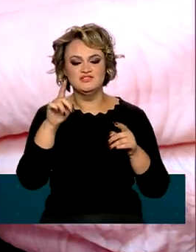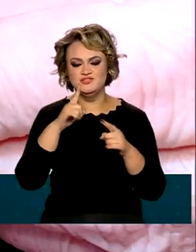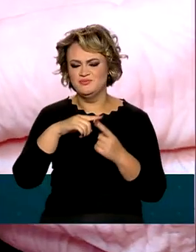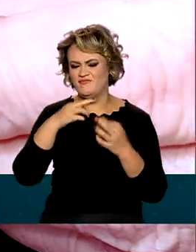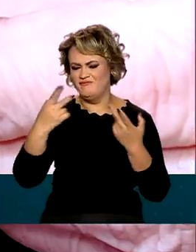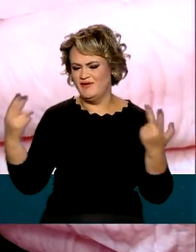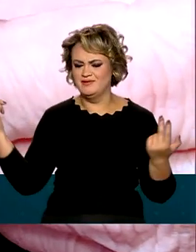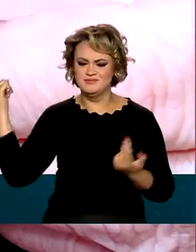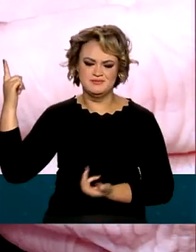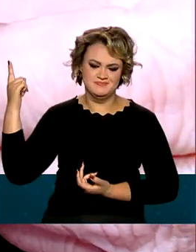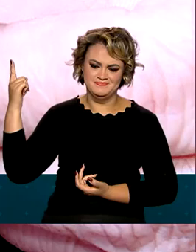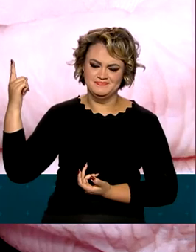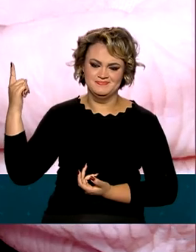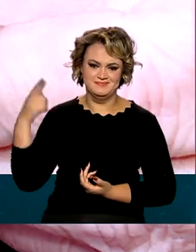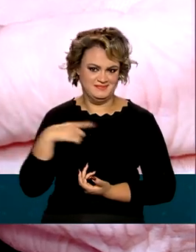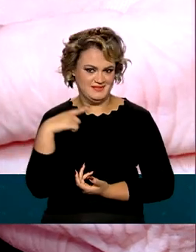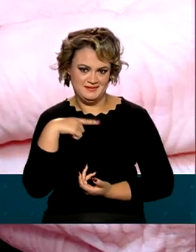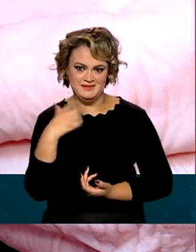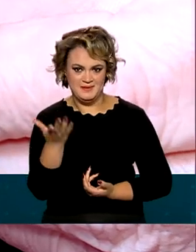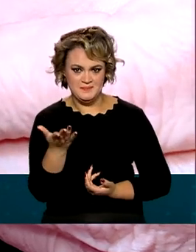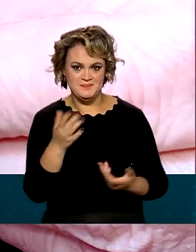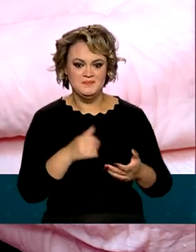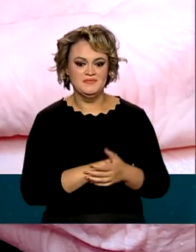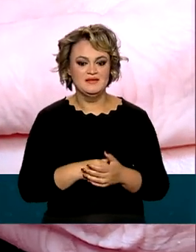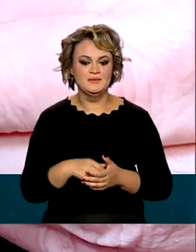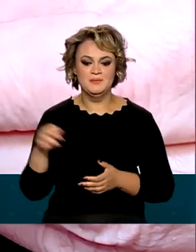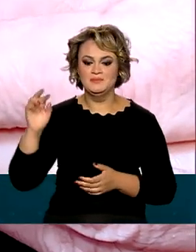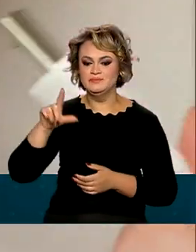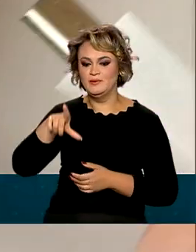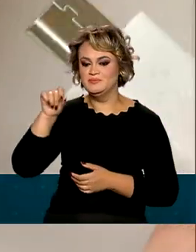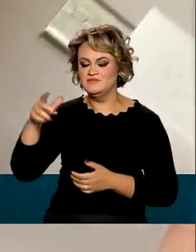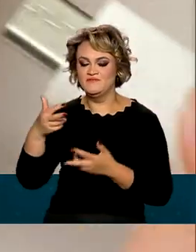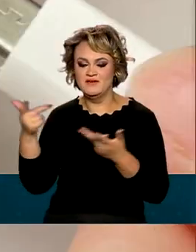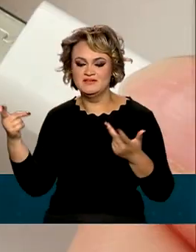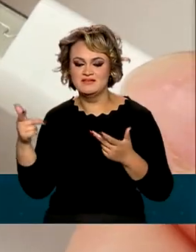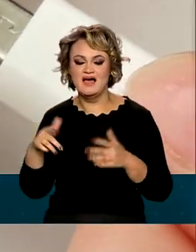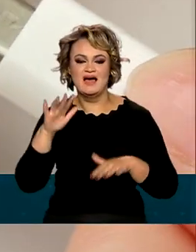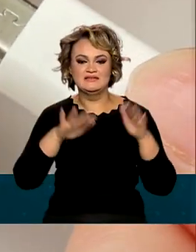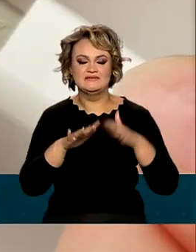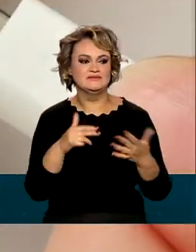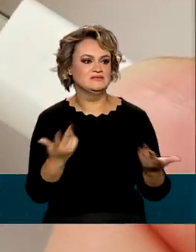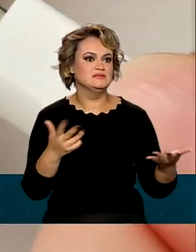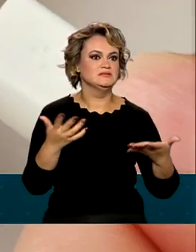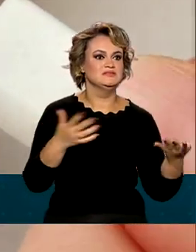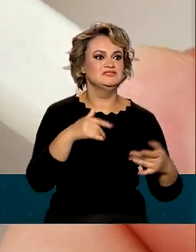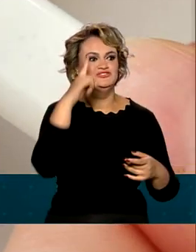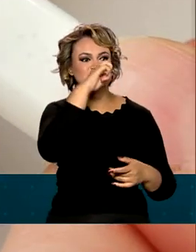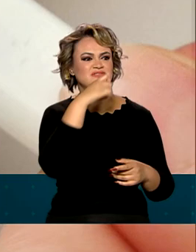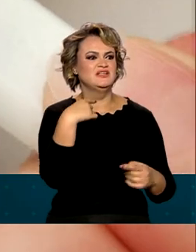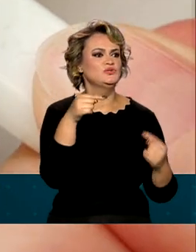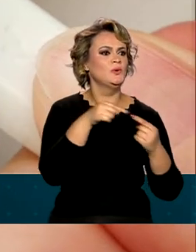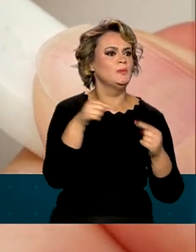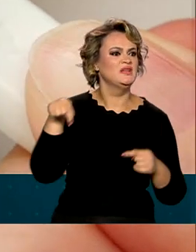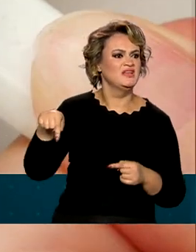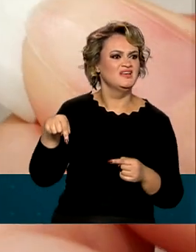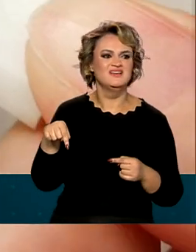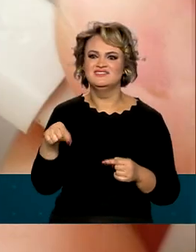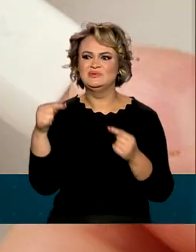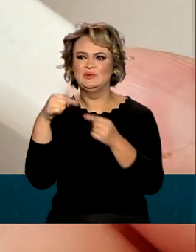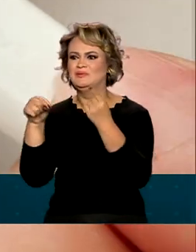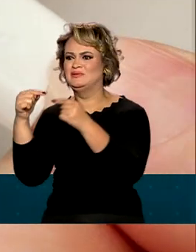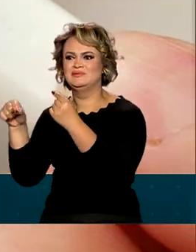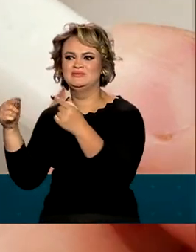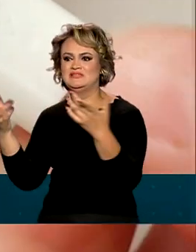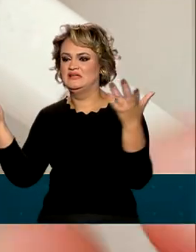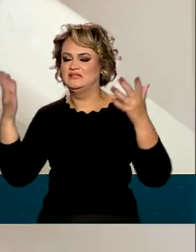carregadores diferentes de celular. Com todas essas opções, quem é que nunca teve dificuldade quando ficou sem bateria e